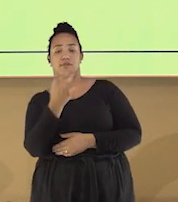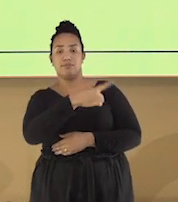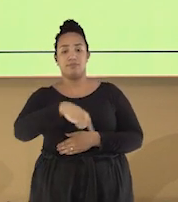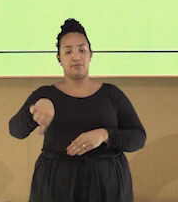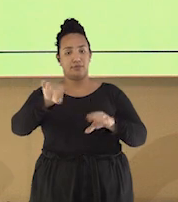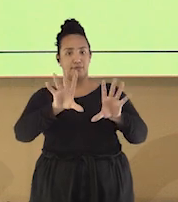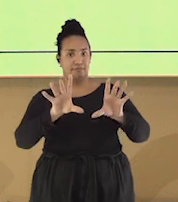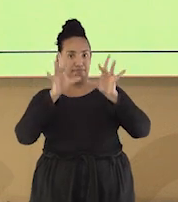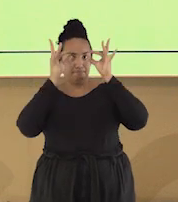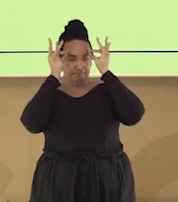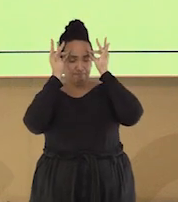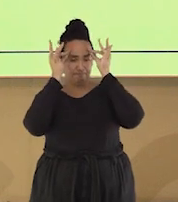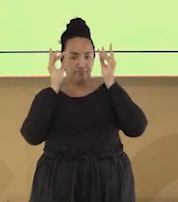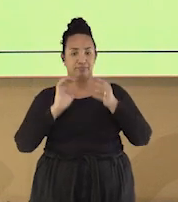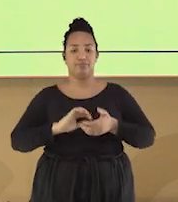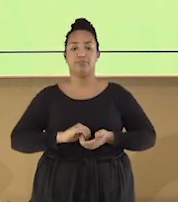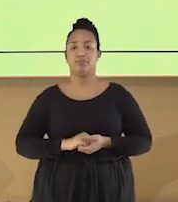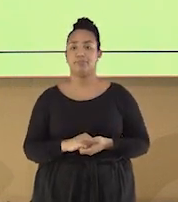aula de hoje? Vamos lá?